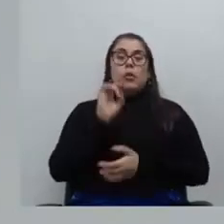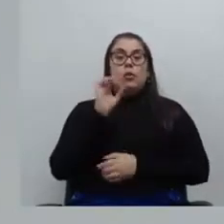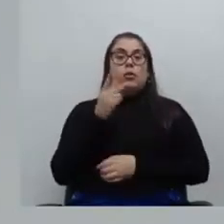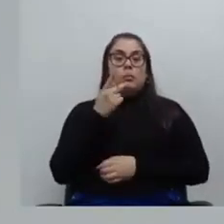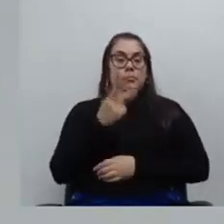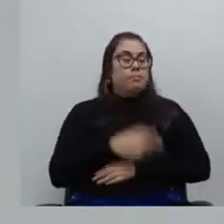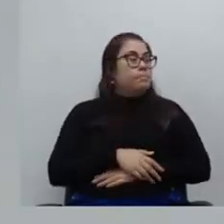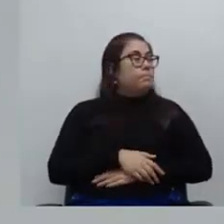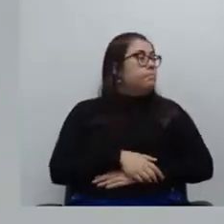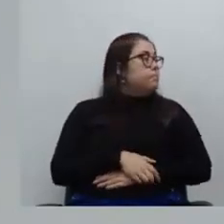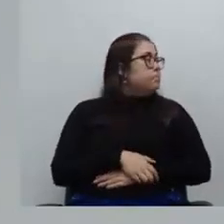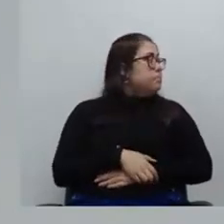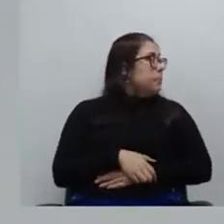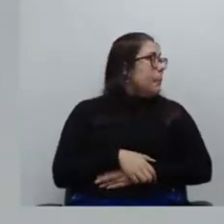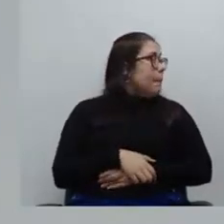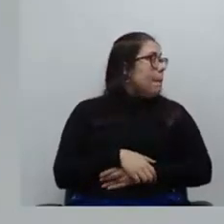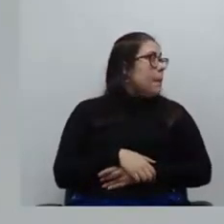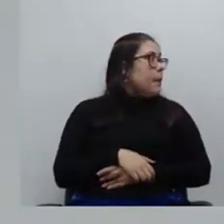isso, senhor presidente, obrigado.